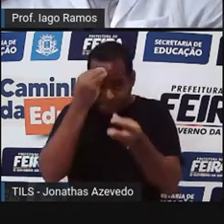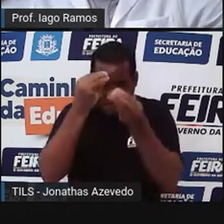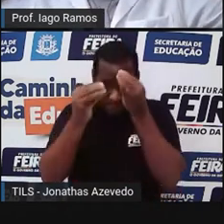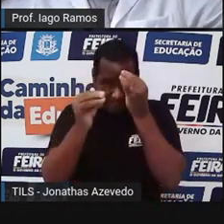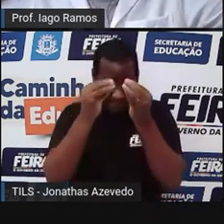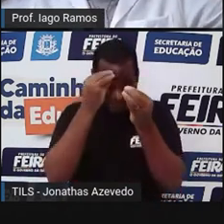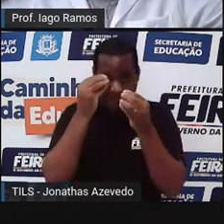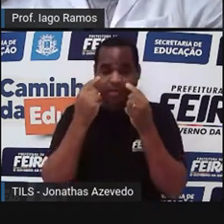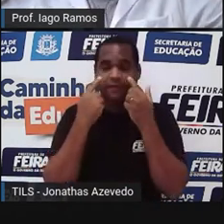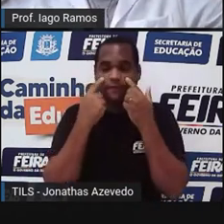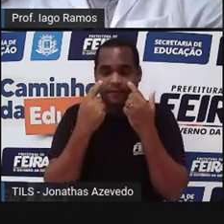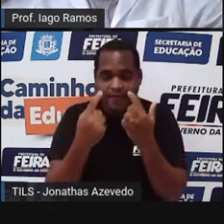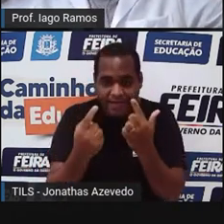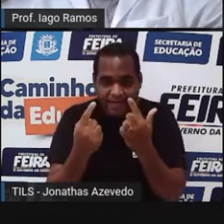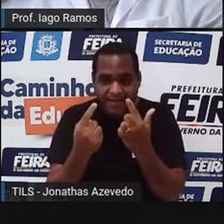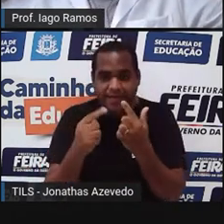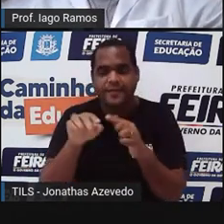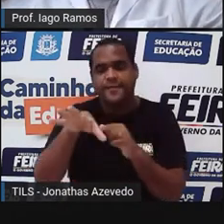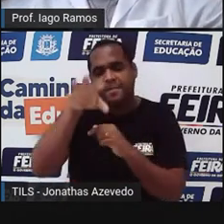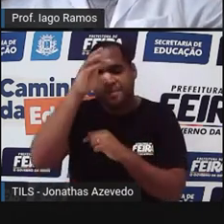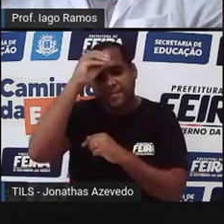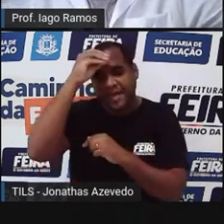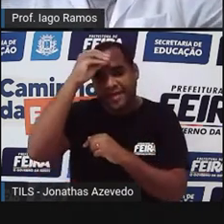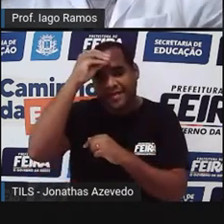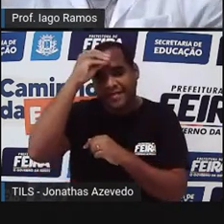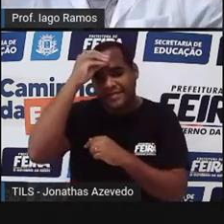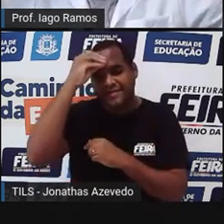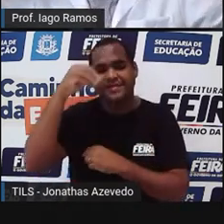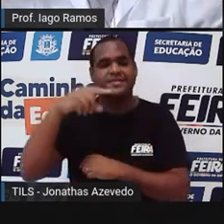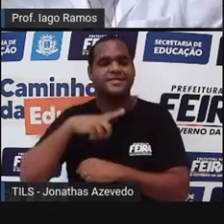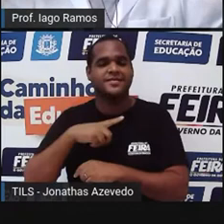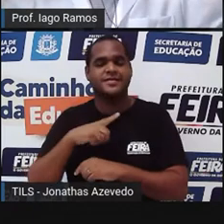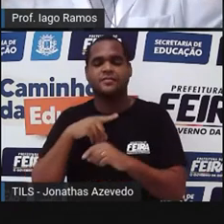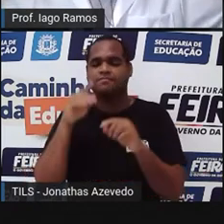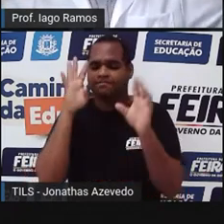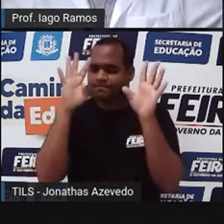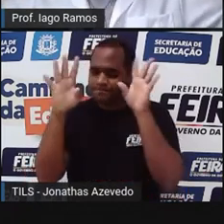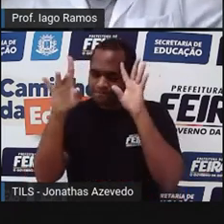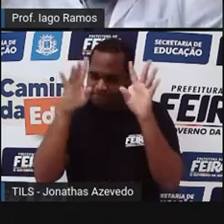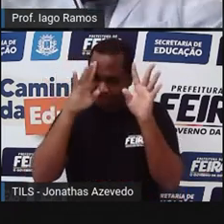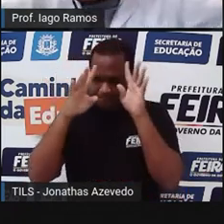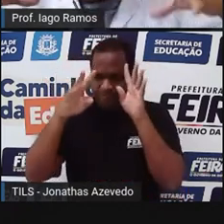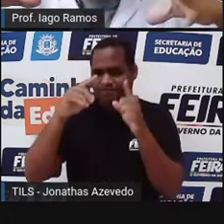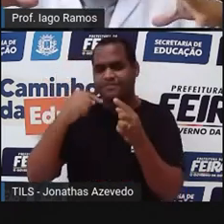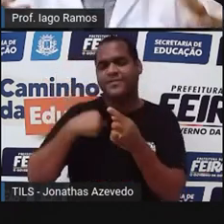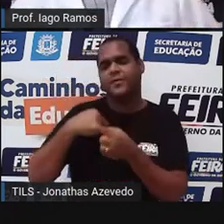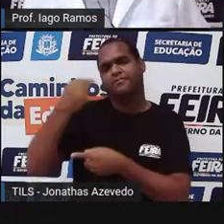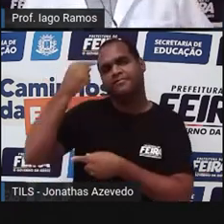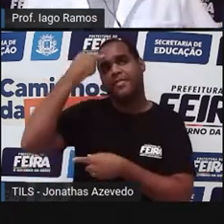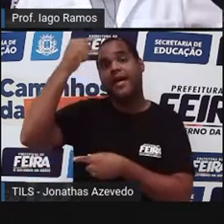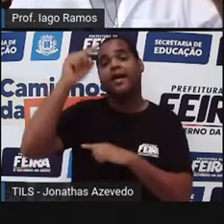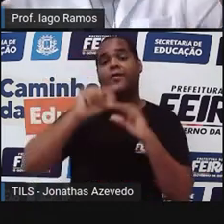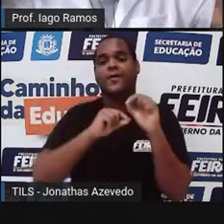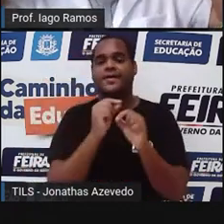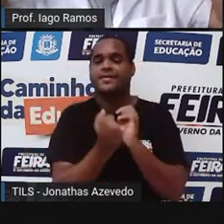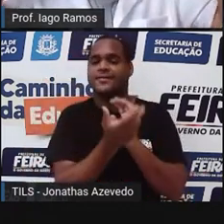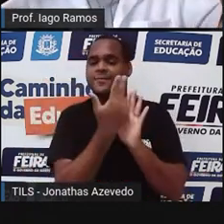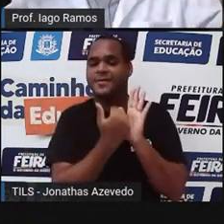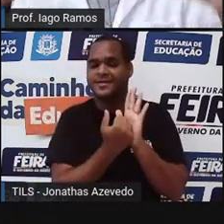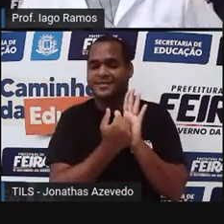Você olha e aí fotografa, ó, decora essa imagem que está aparecendo aí, né?